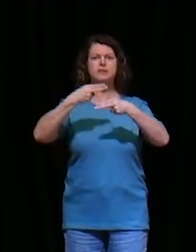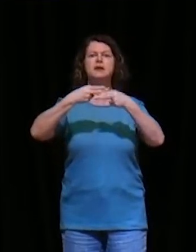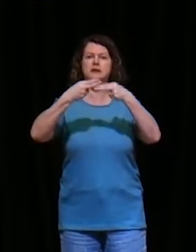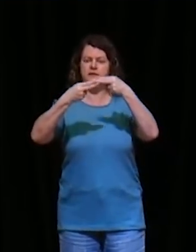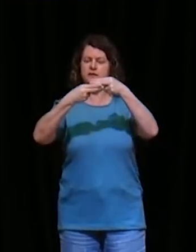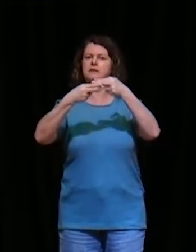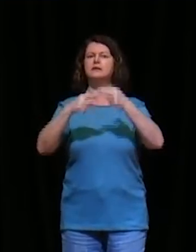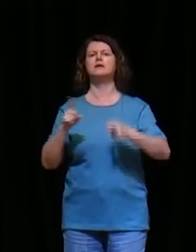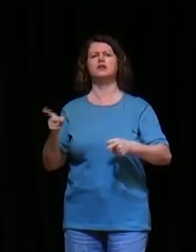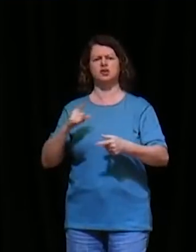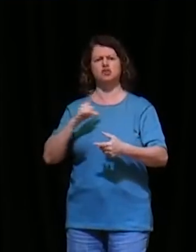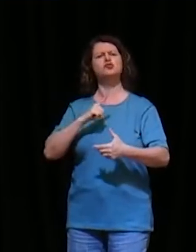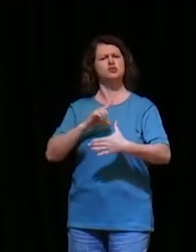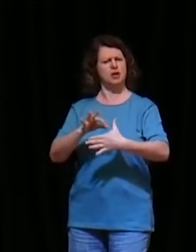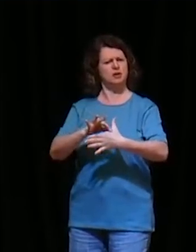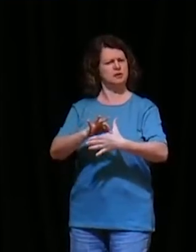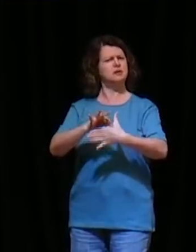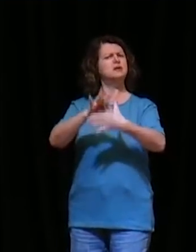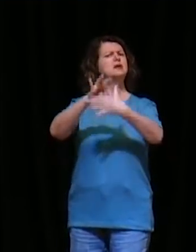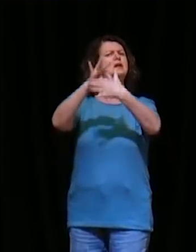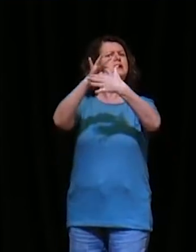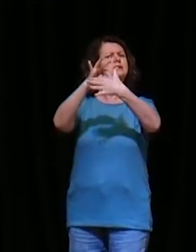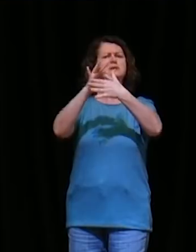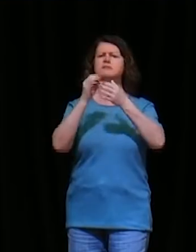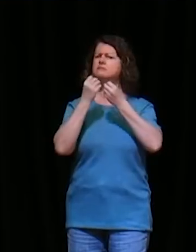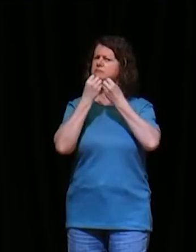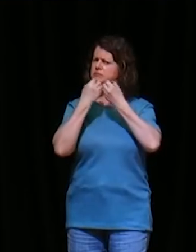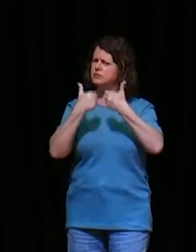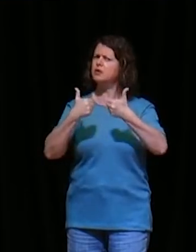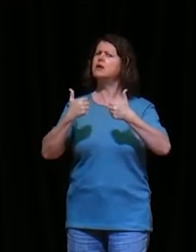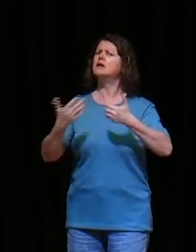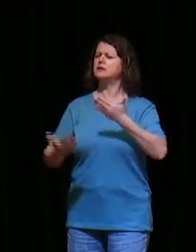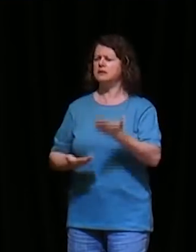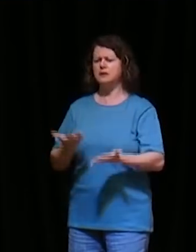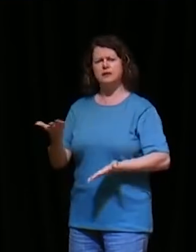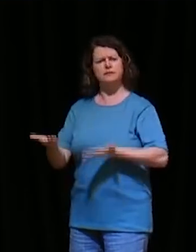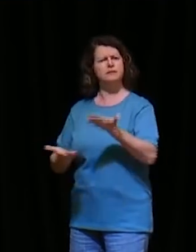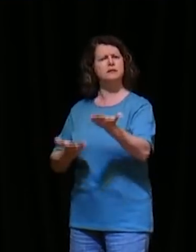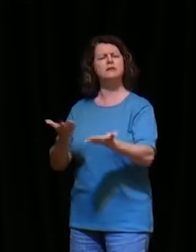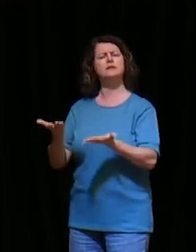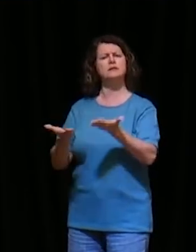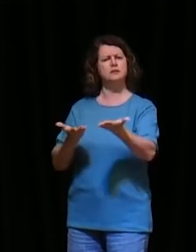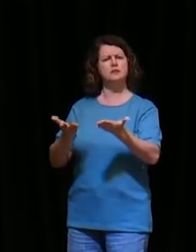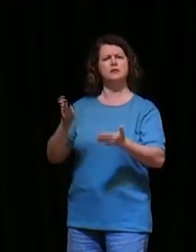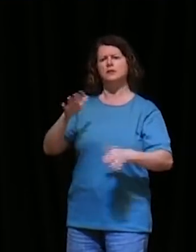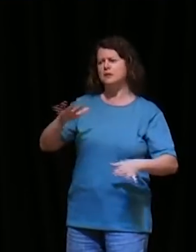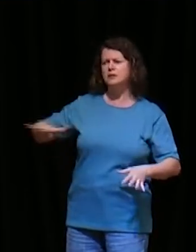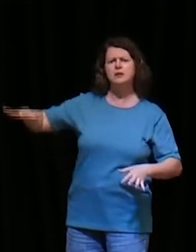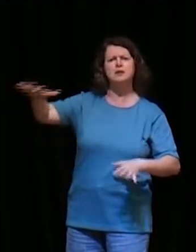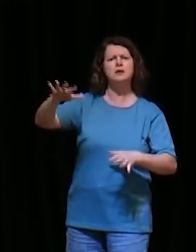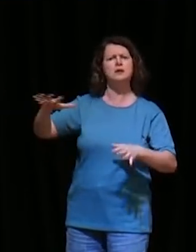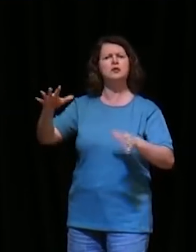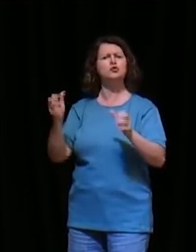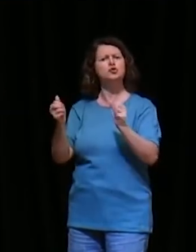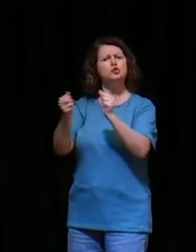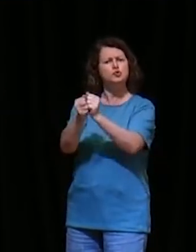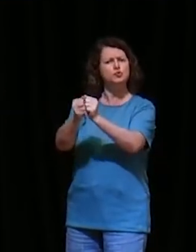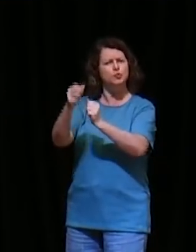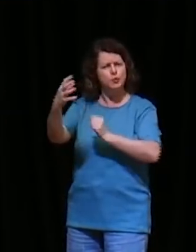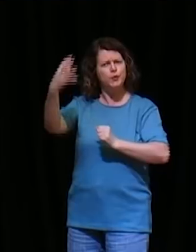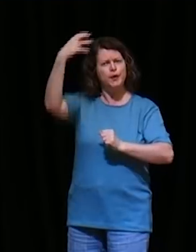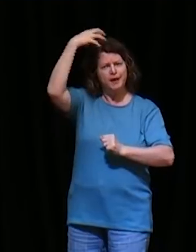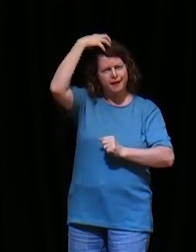de liderança e de serviço junto à corte do rei. E ele pede então,